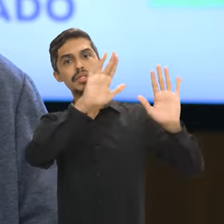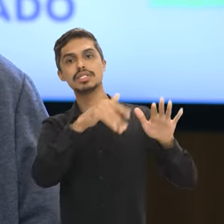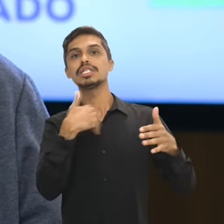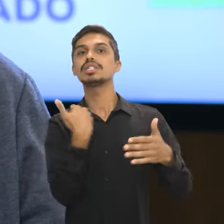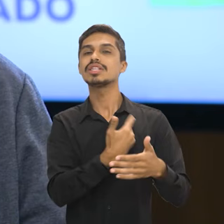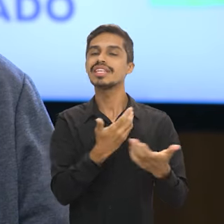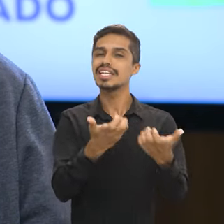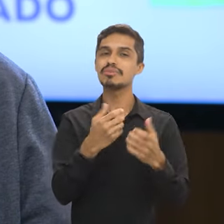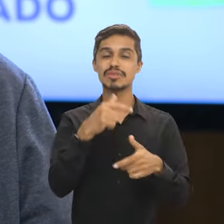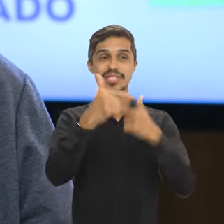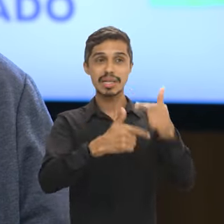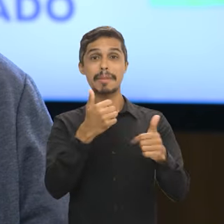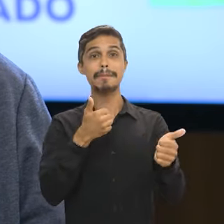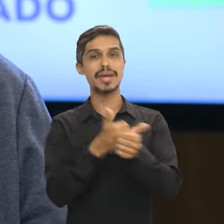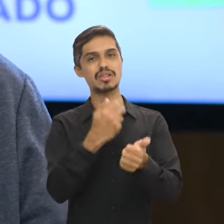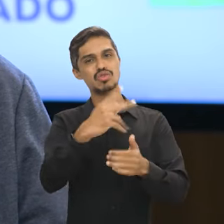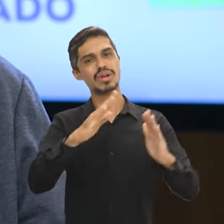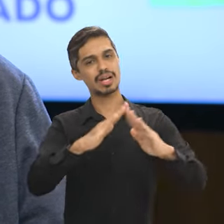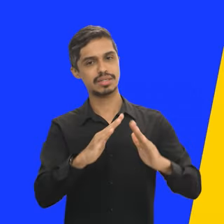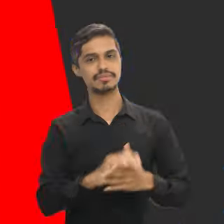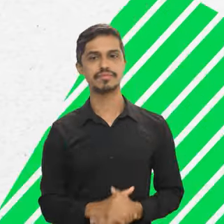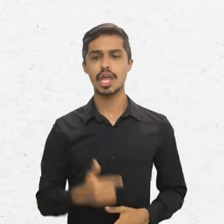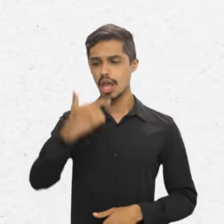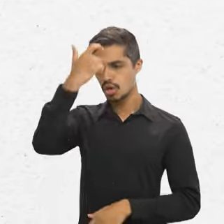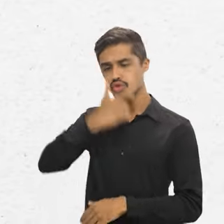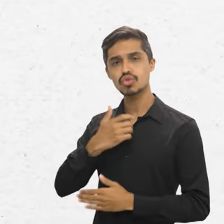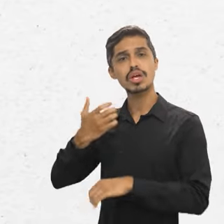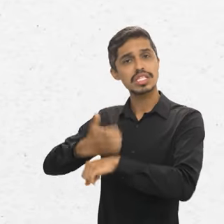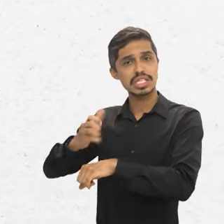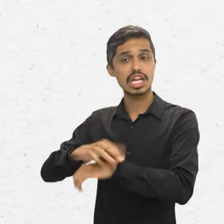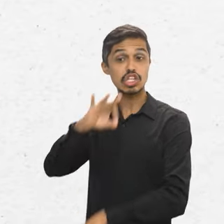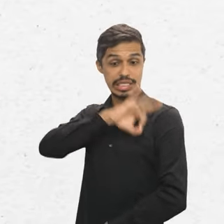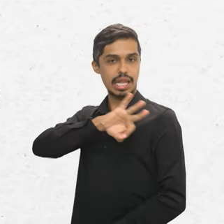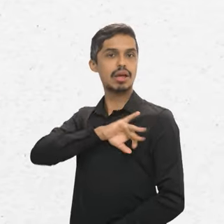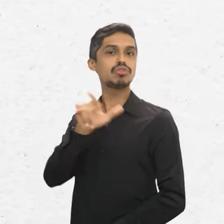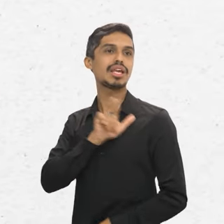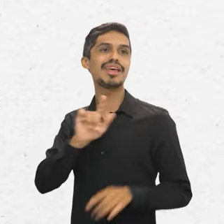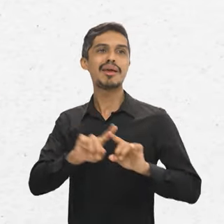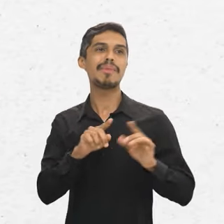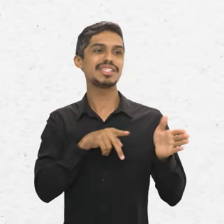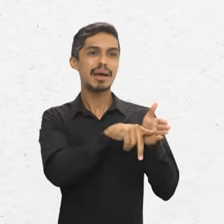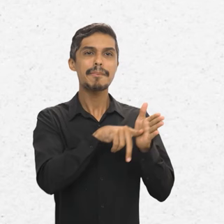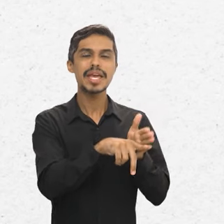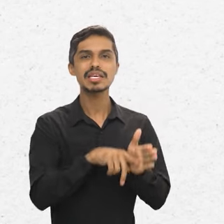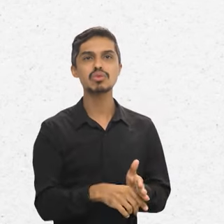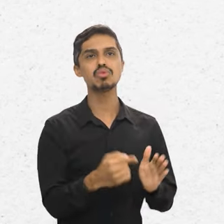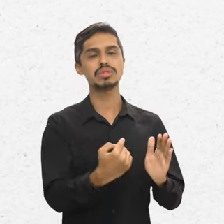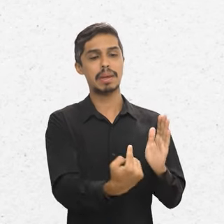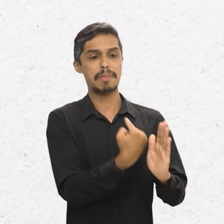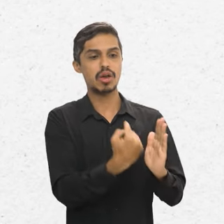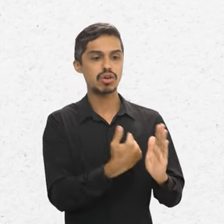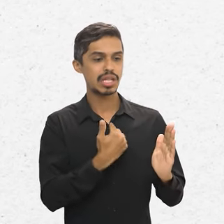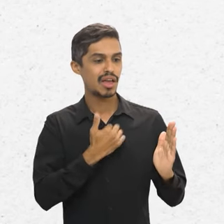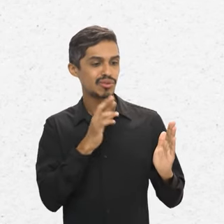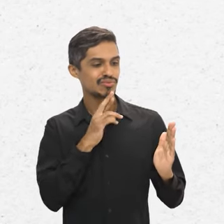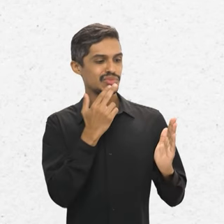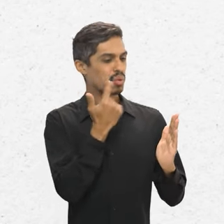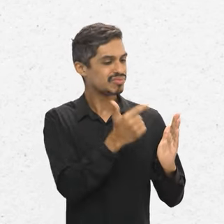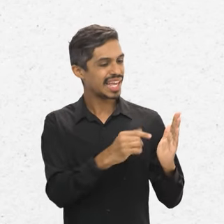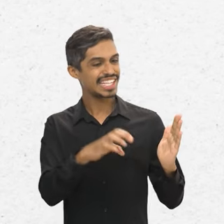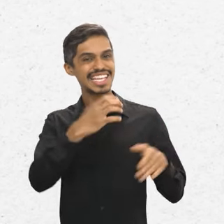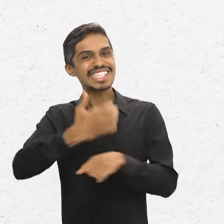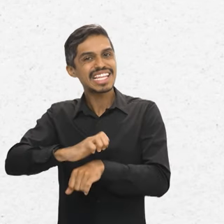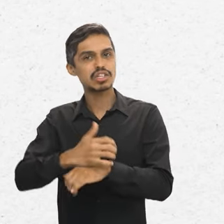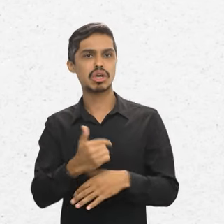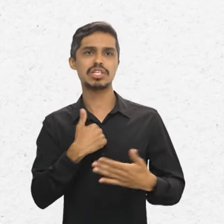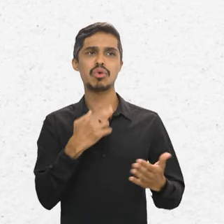possam trabalhar perto de onde elas já moram. Eu sou estagiária remunerada, mas a aba de trabalho não tem essa opção. Então,